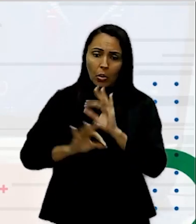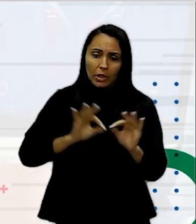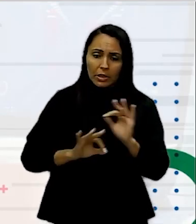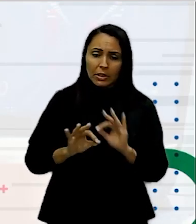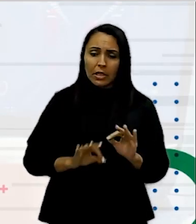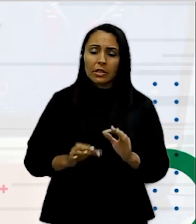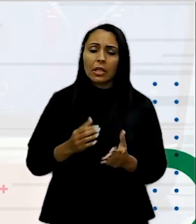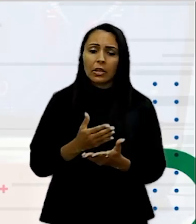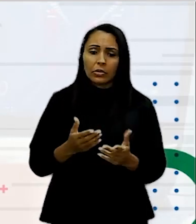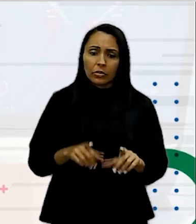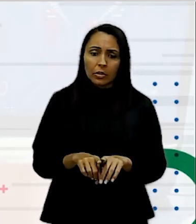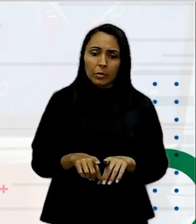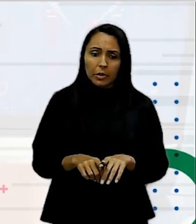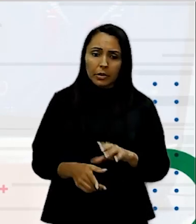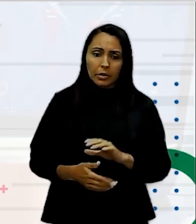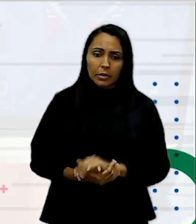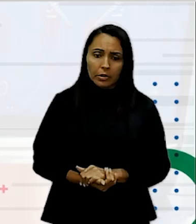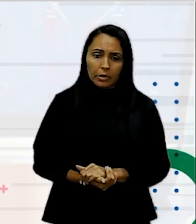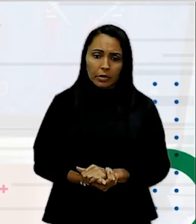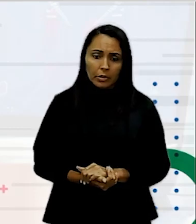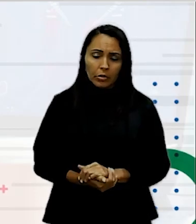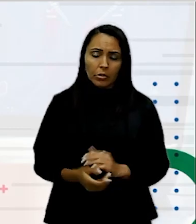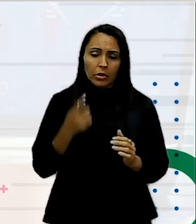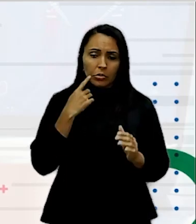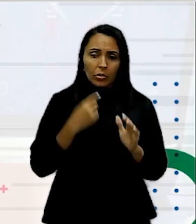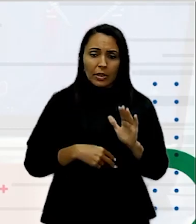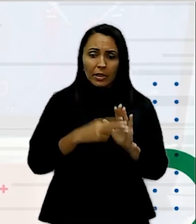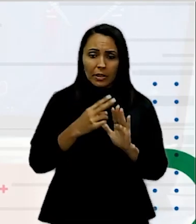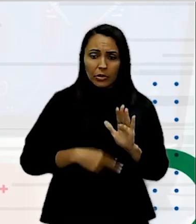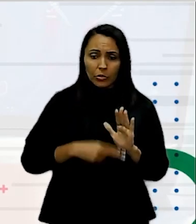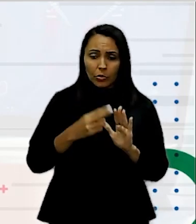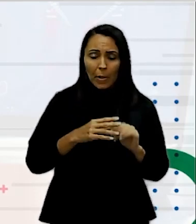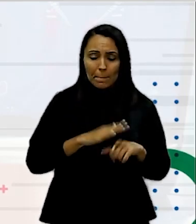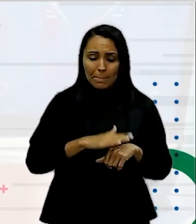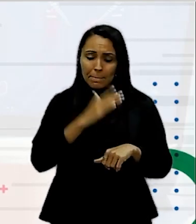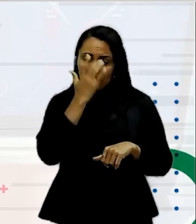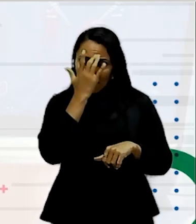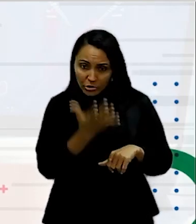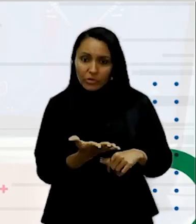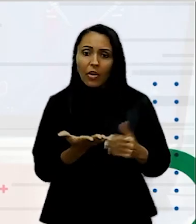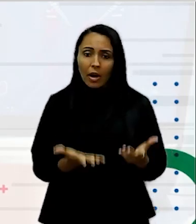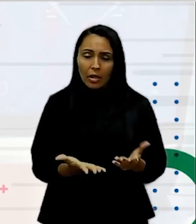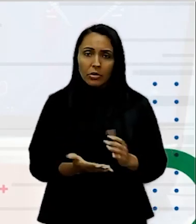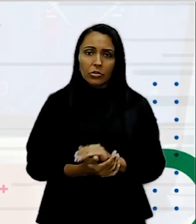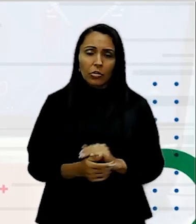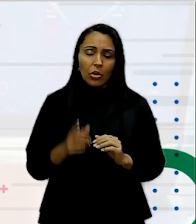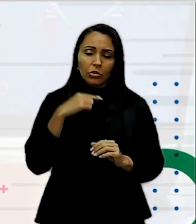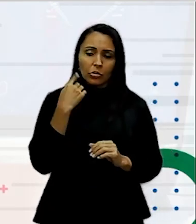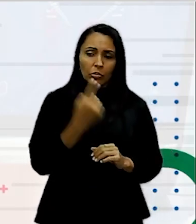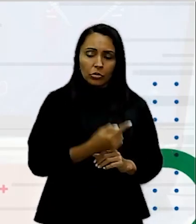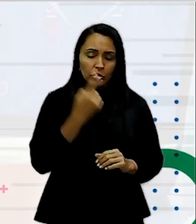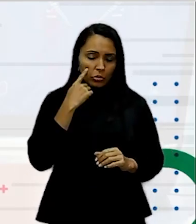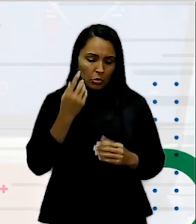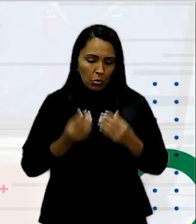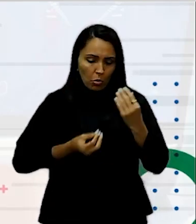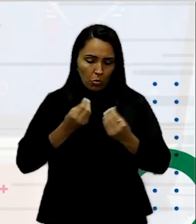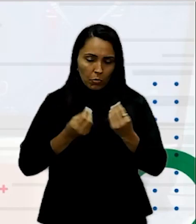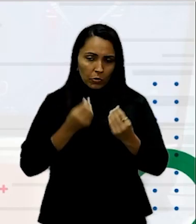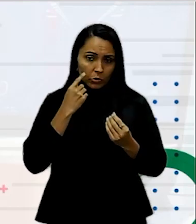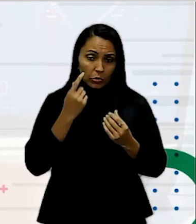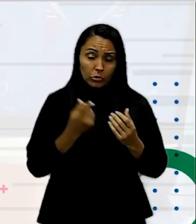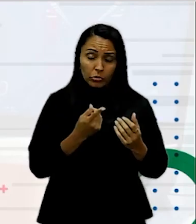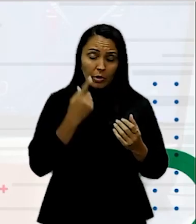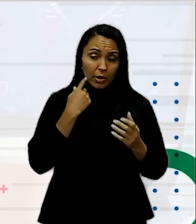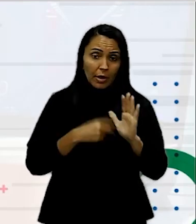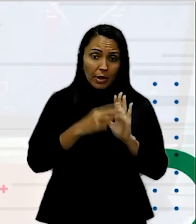desnecessários O que torna a leitura de todo o texto mais fácil Nós, como ocidentais Nós lemos